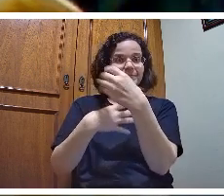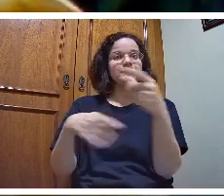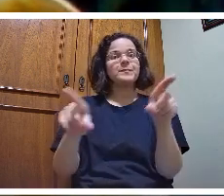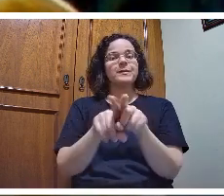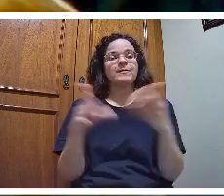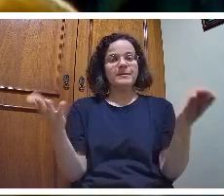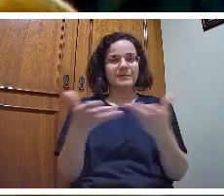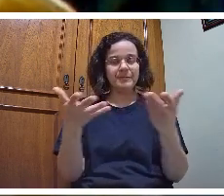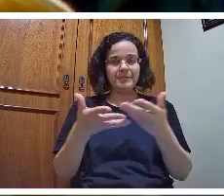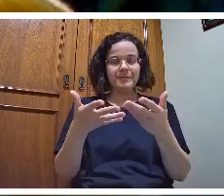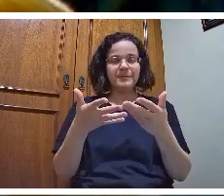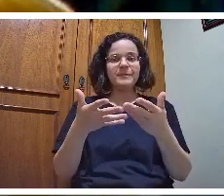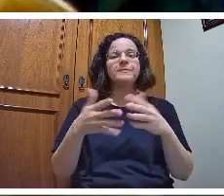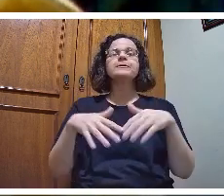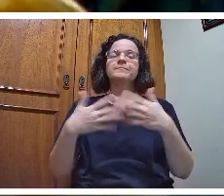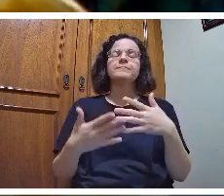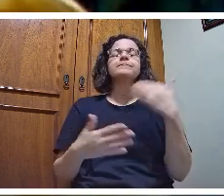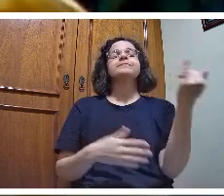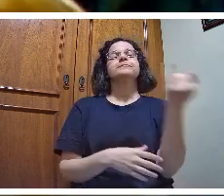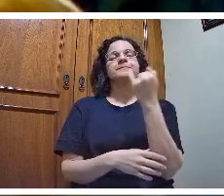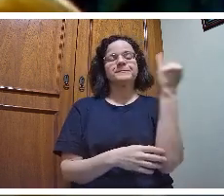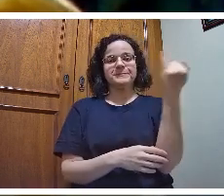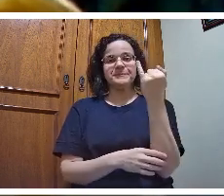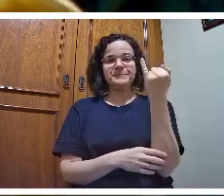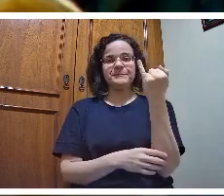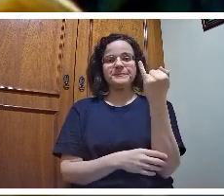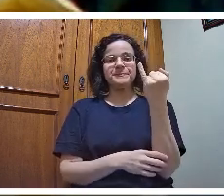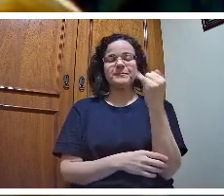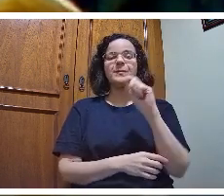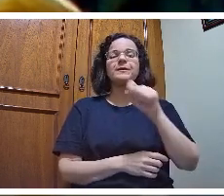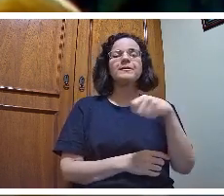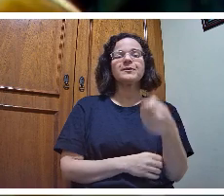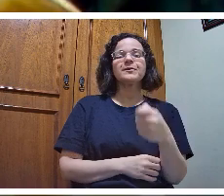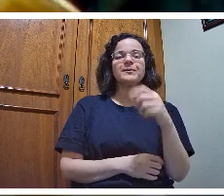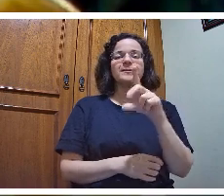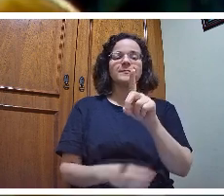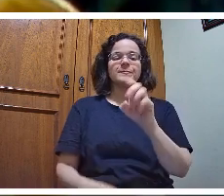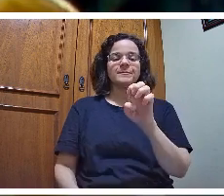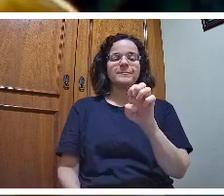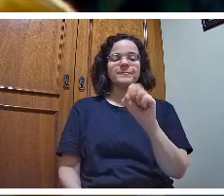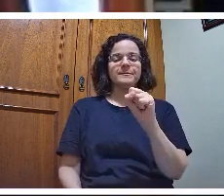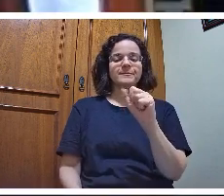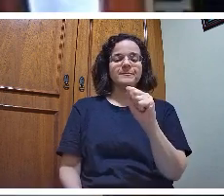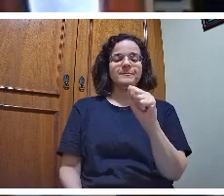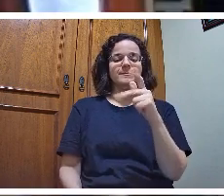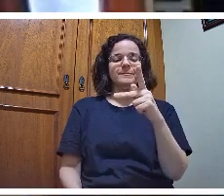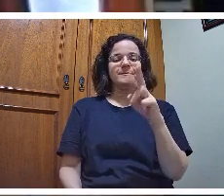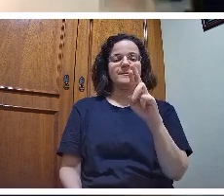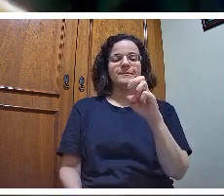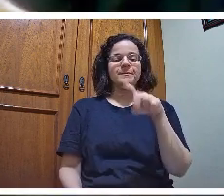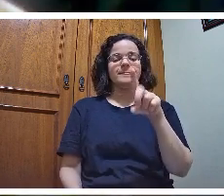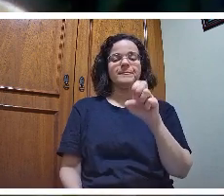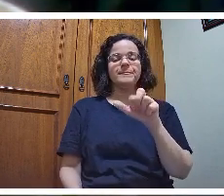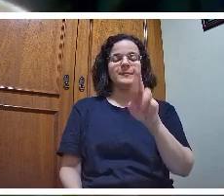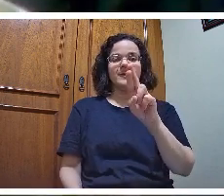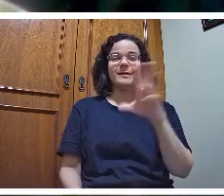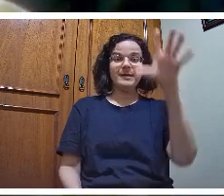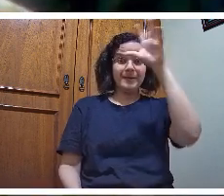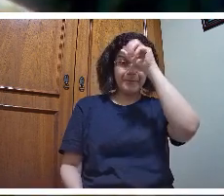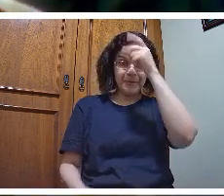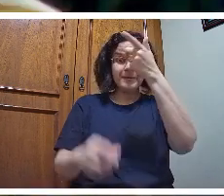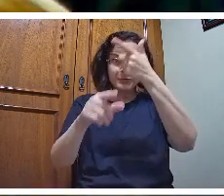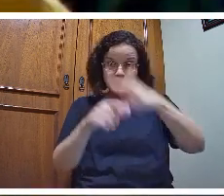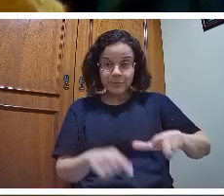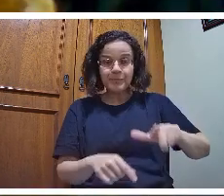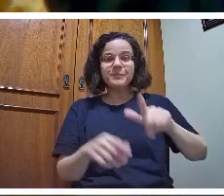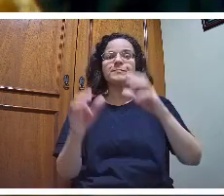questão dos desaprender e aprender novamente pensando no conhecimento sentido. Eu vou passar a palavra agora para a professora